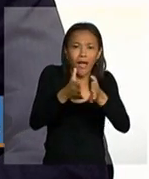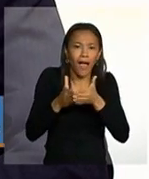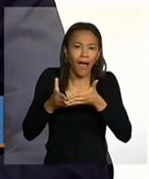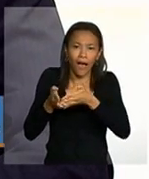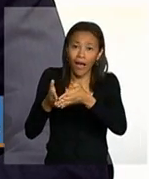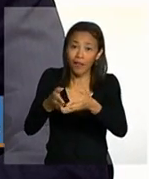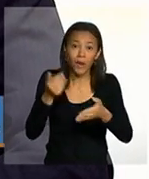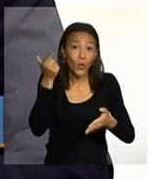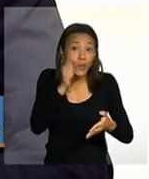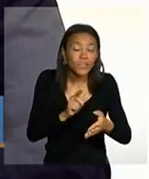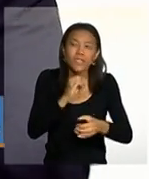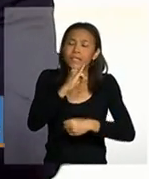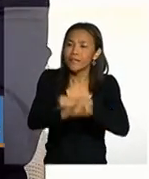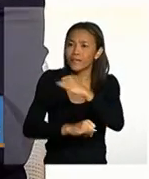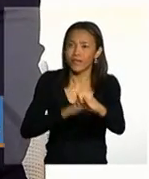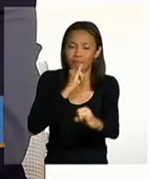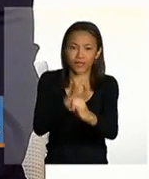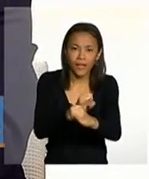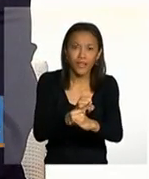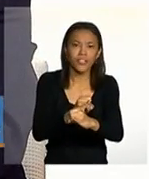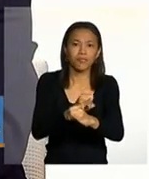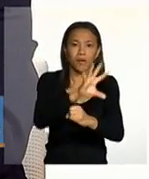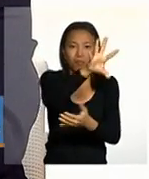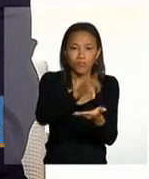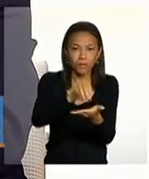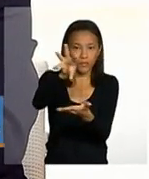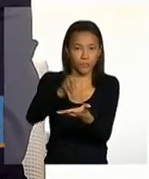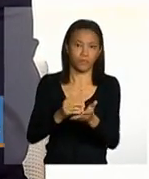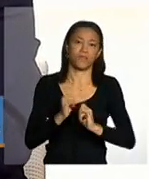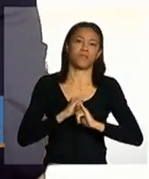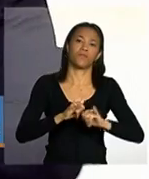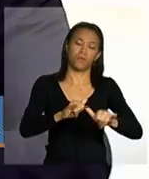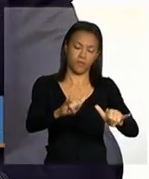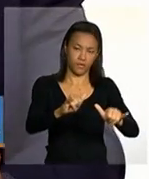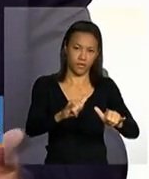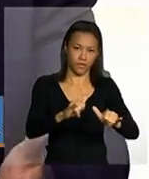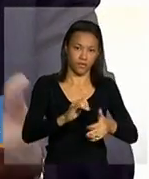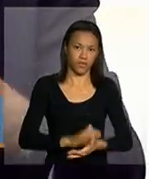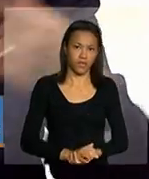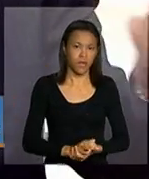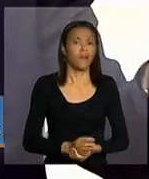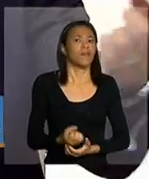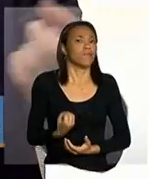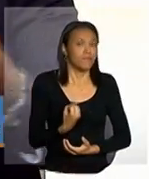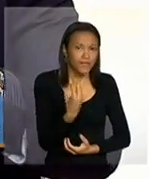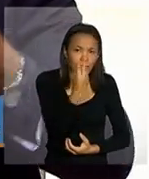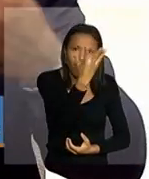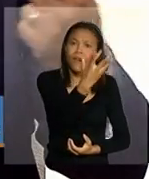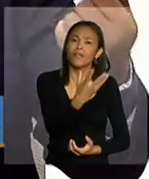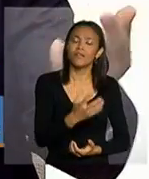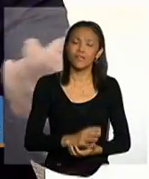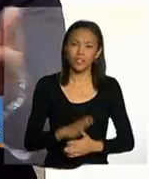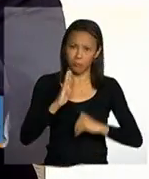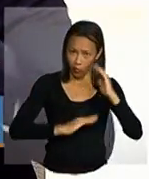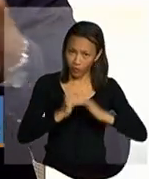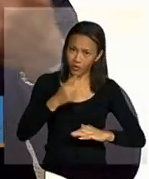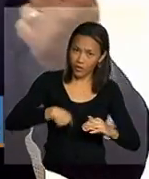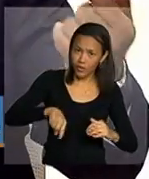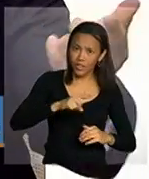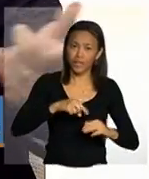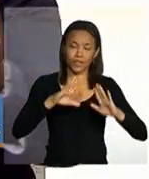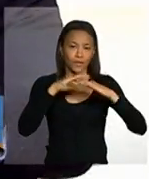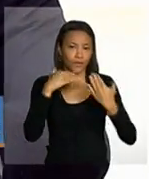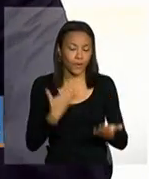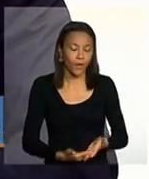internet para prestar informação que viaja em suas escolas ou